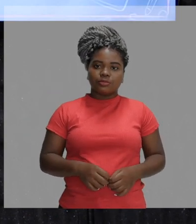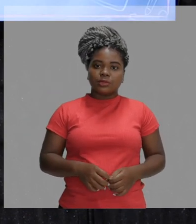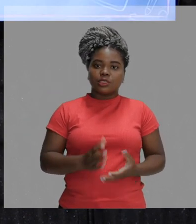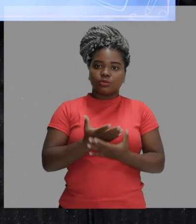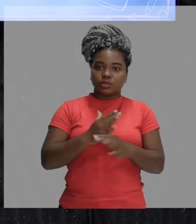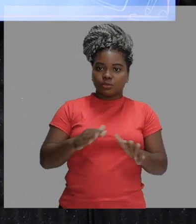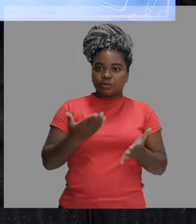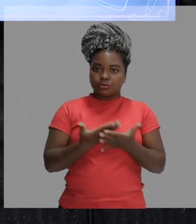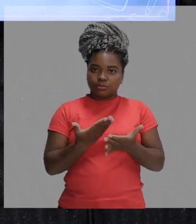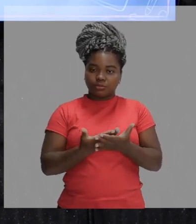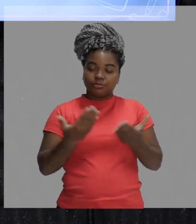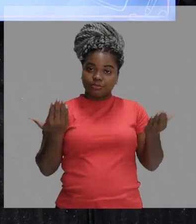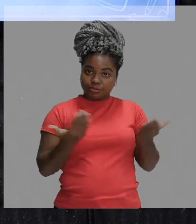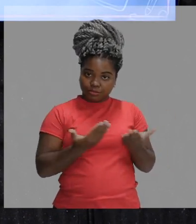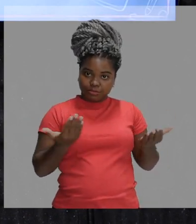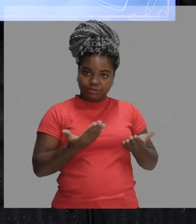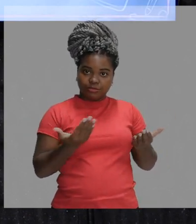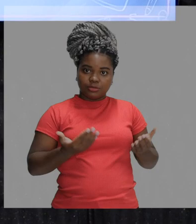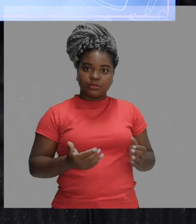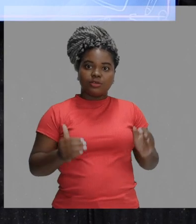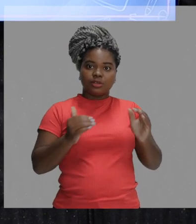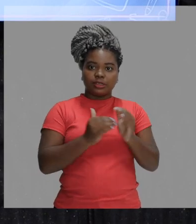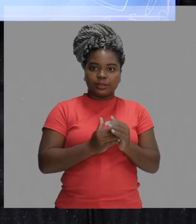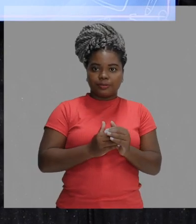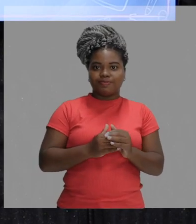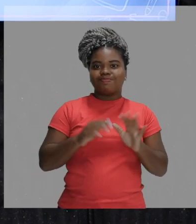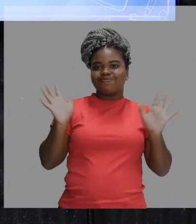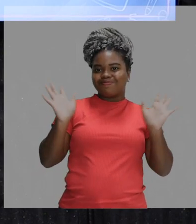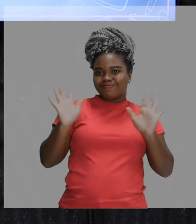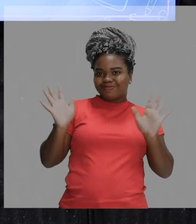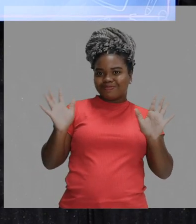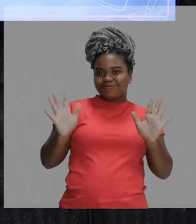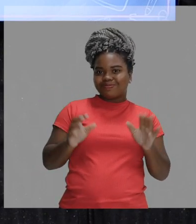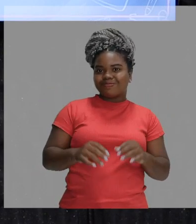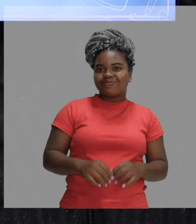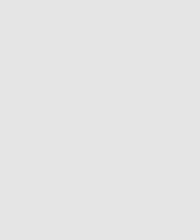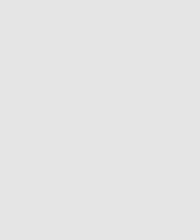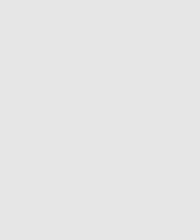Então com isso nós finalizamos a nossa aula e até a próxima irmão irmão